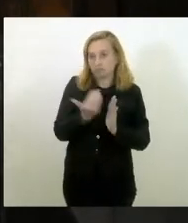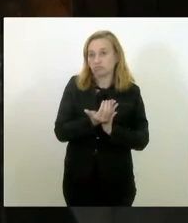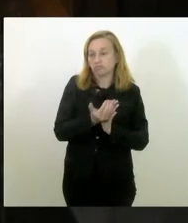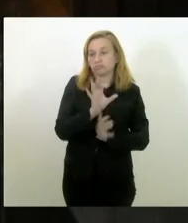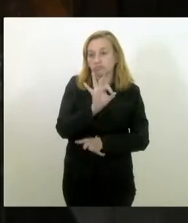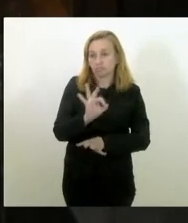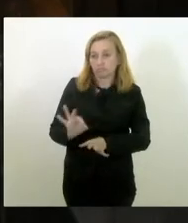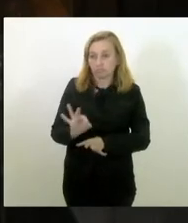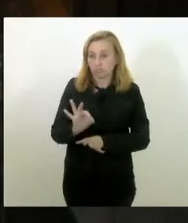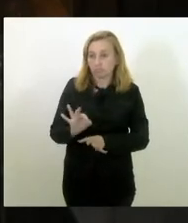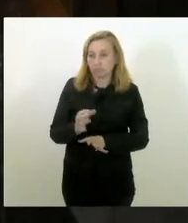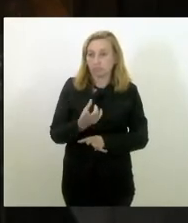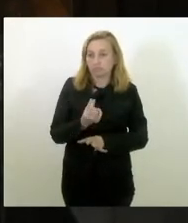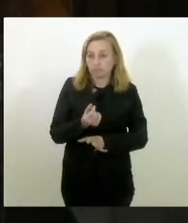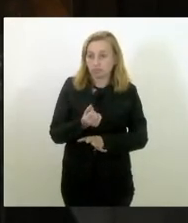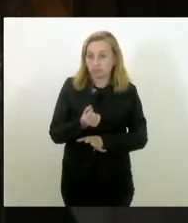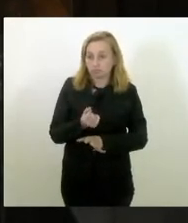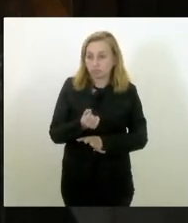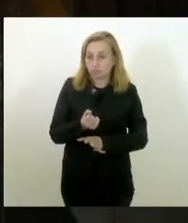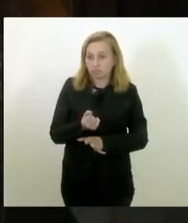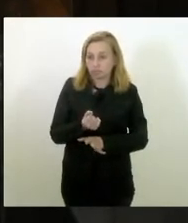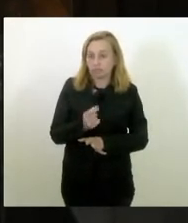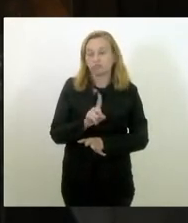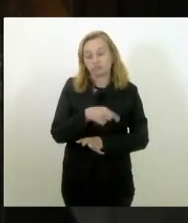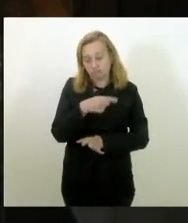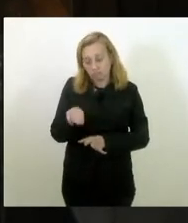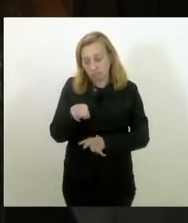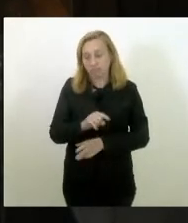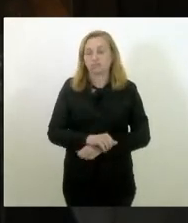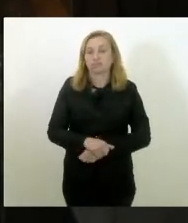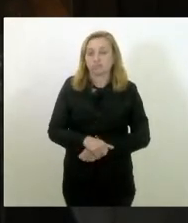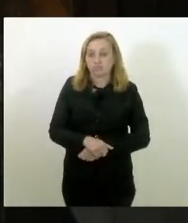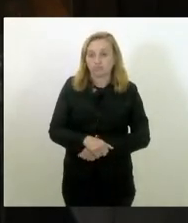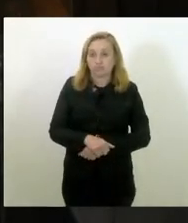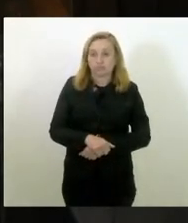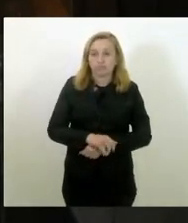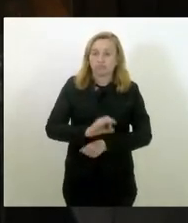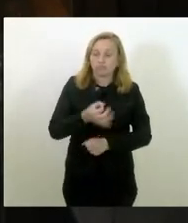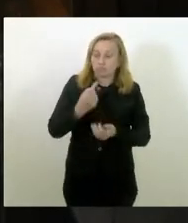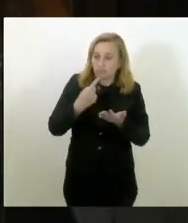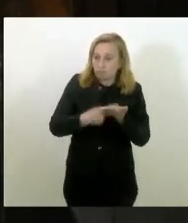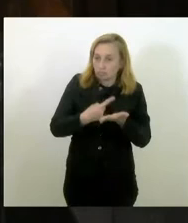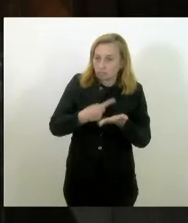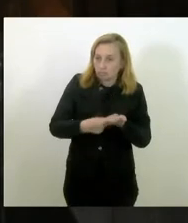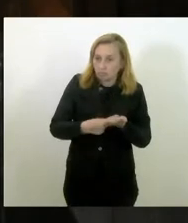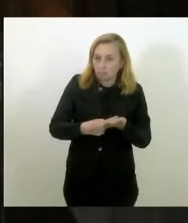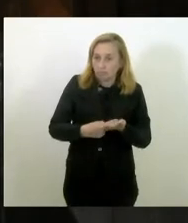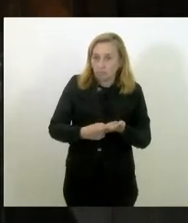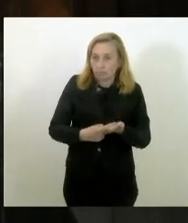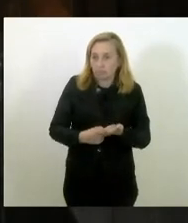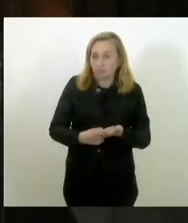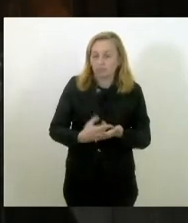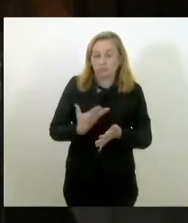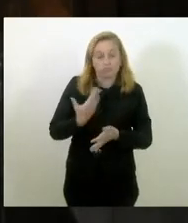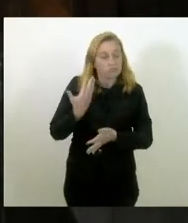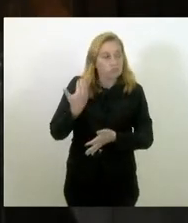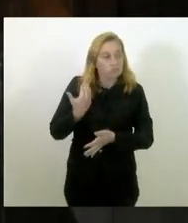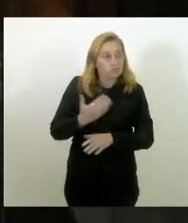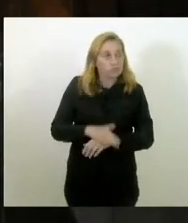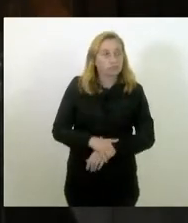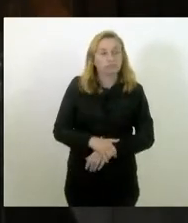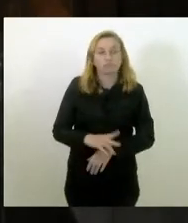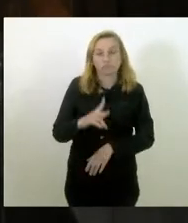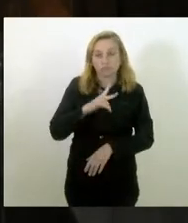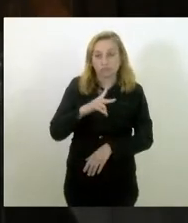as contas eram passíveis de rejeição. Firmou esse acordo, inclusive, à época, o